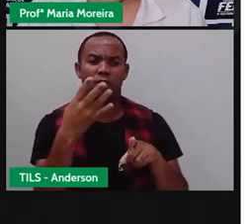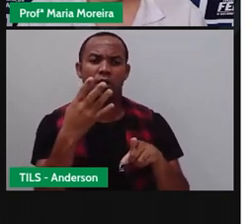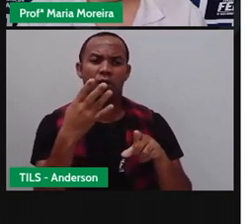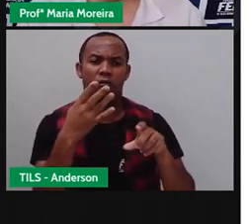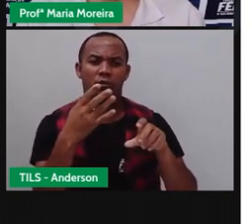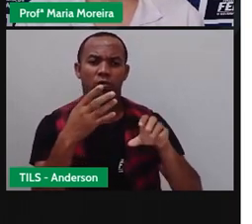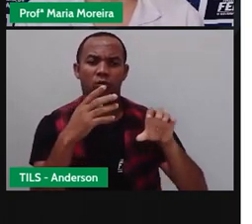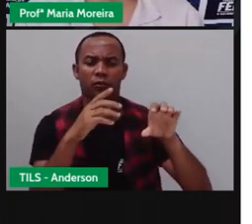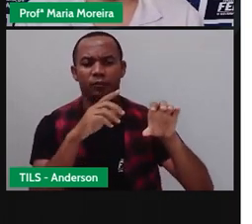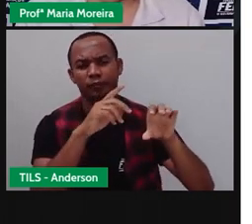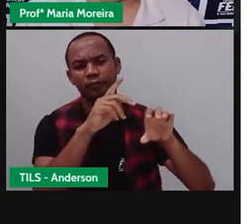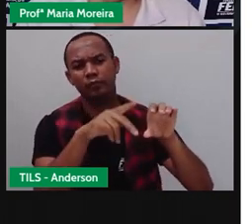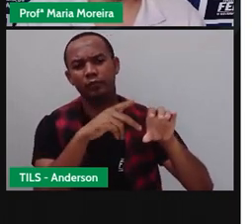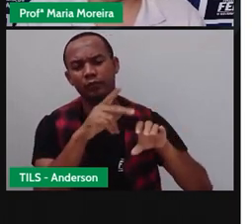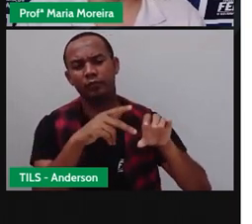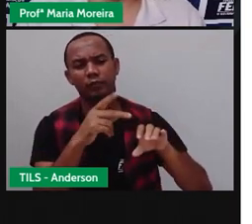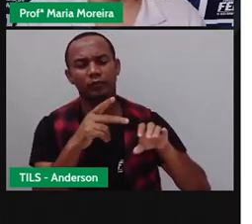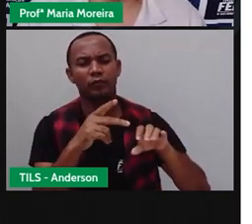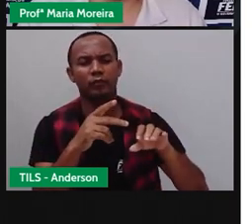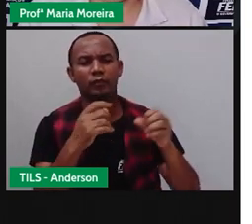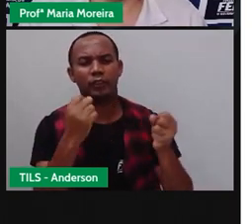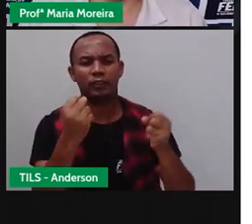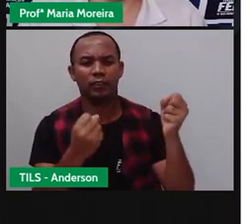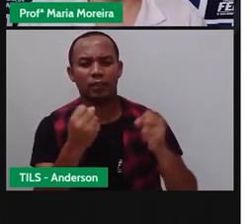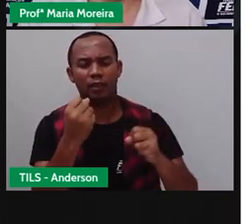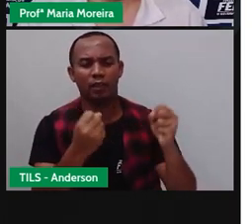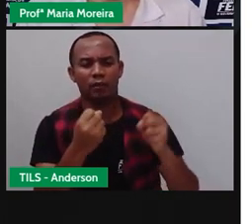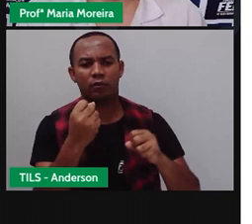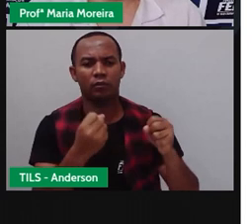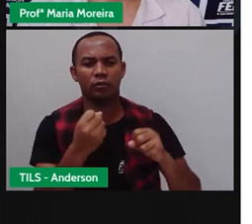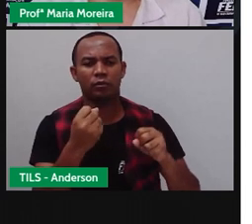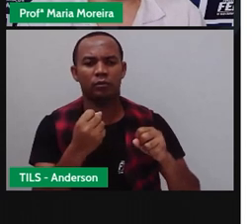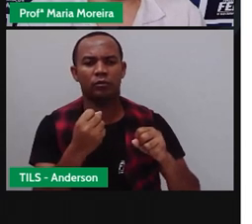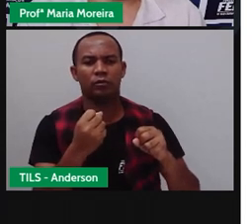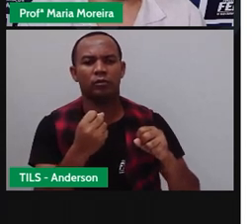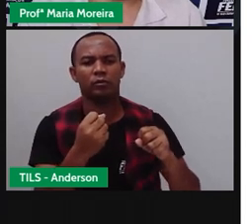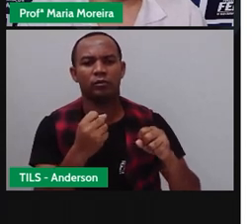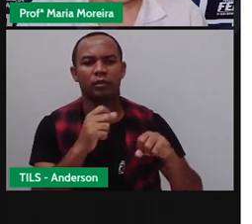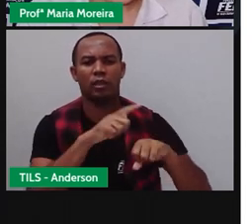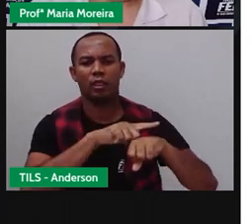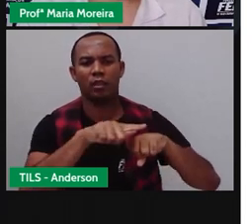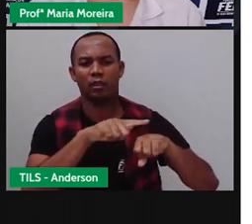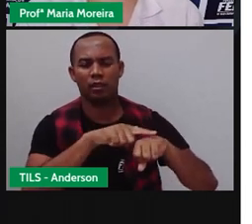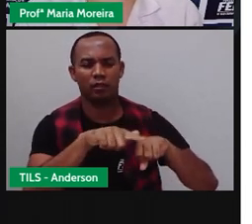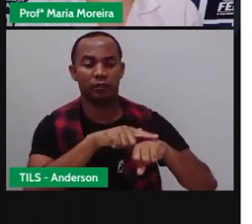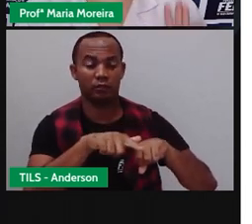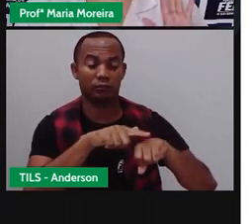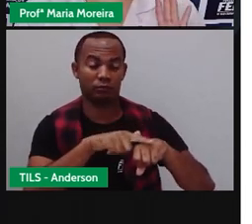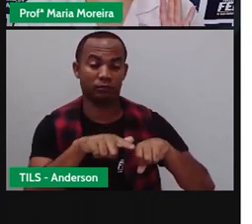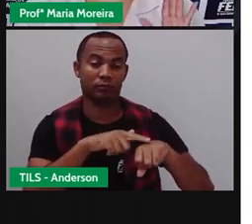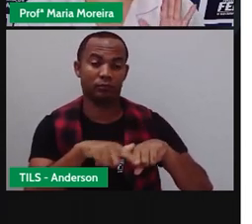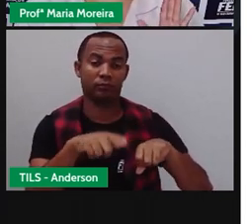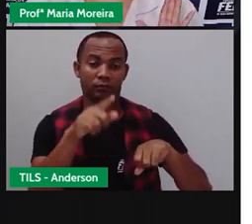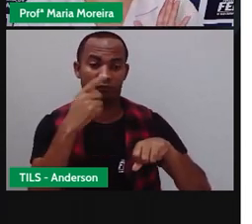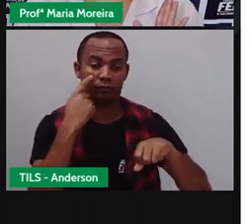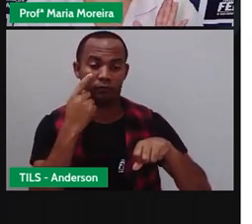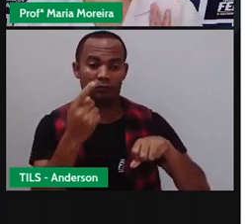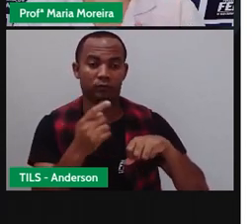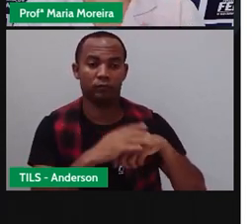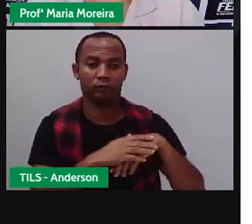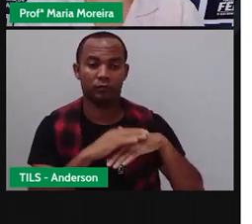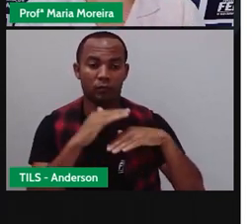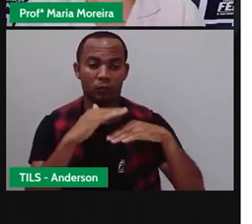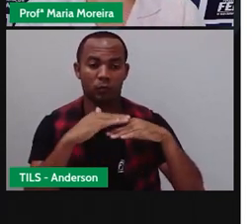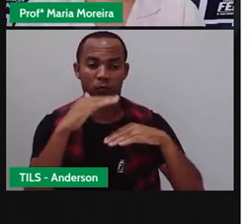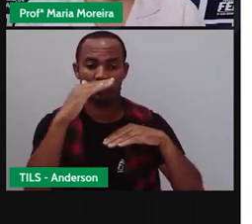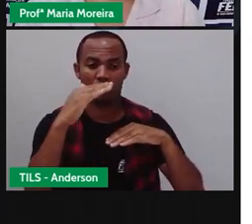lilás e as quatro rodas do carro laranja e ver quanto é que vai dar. Aqui eu já levei um pouco a situação. Eu